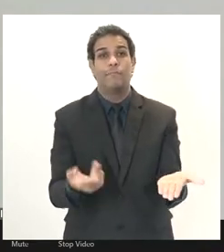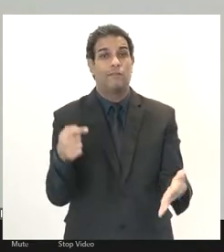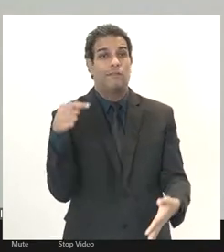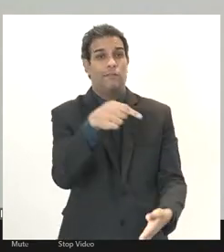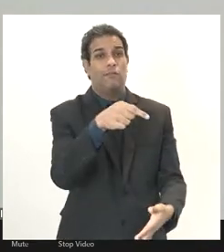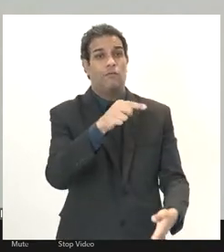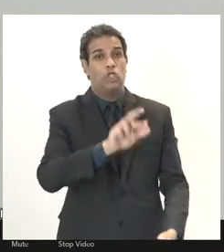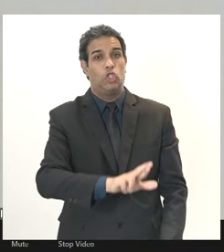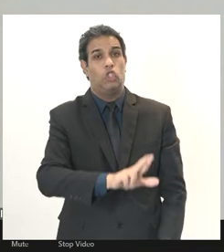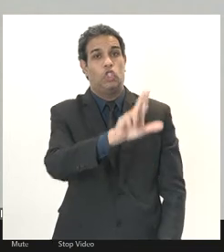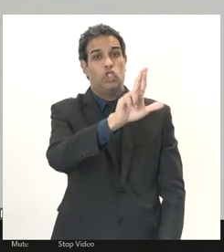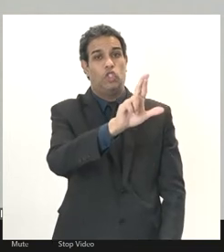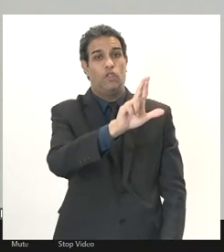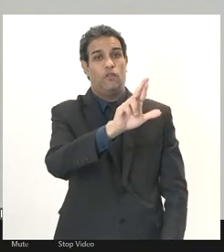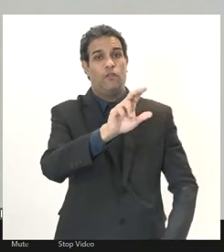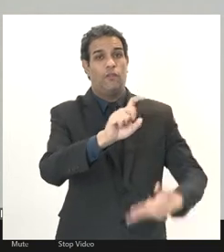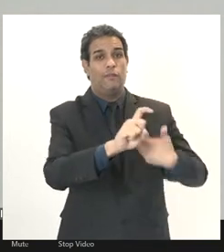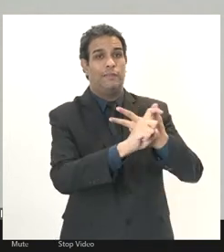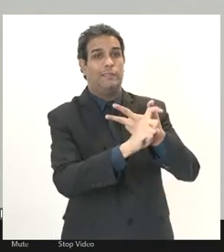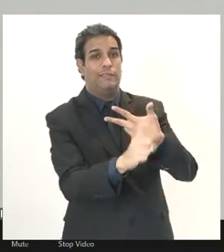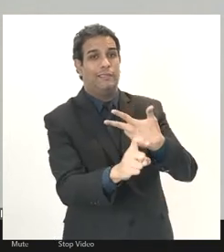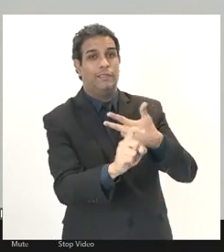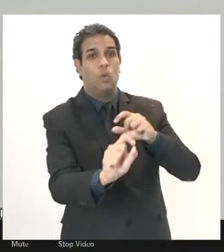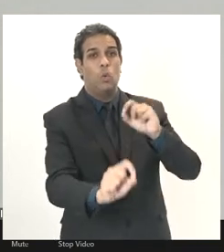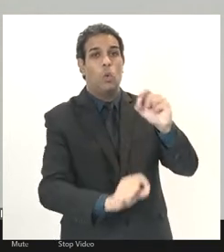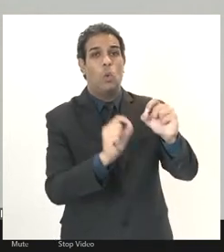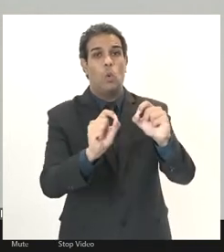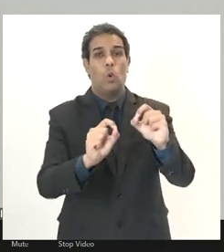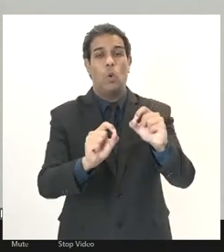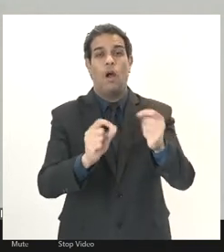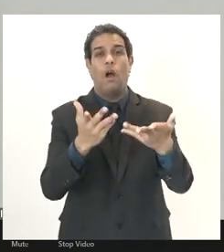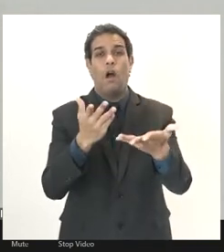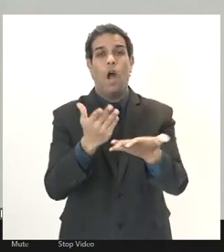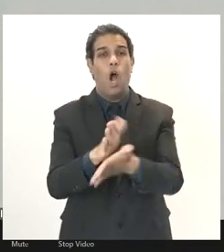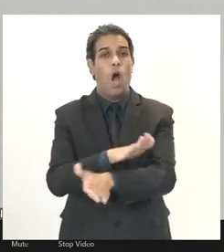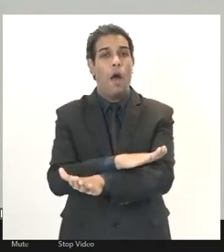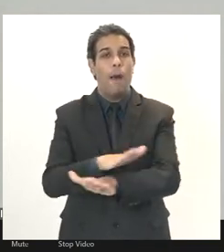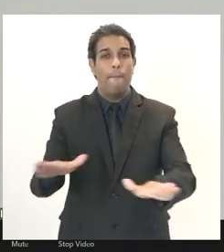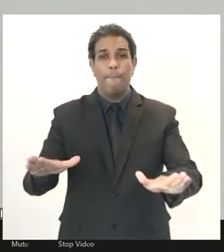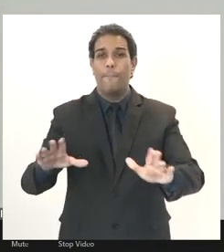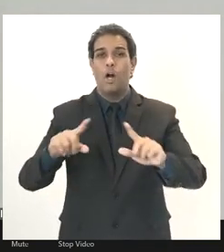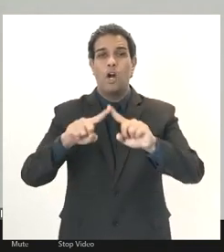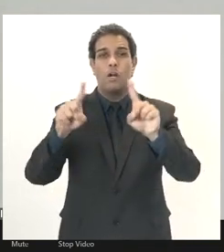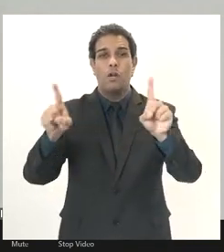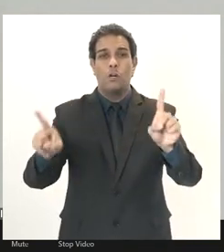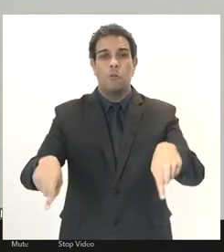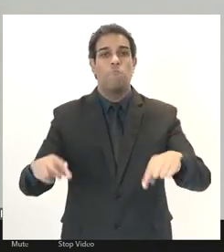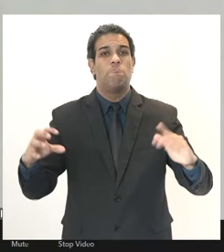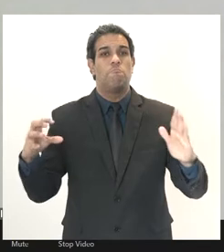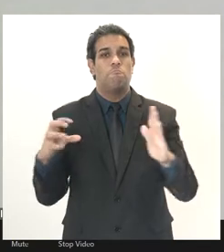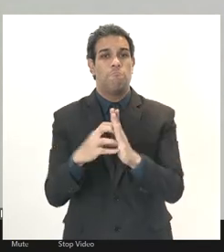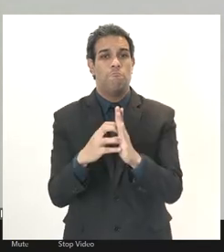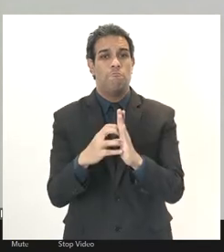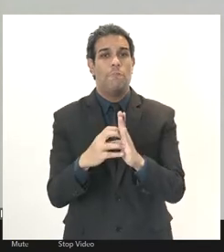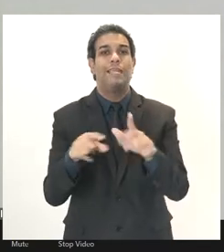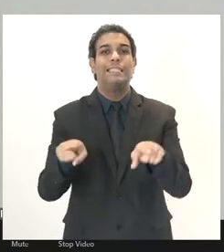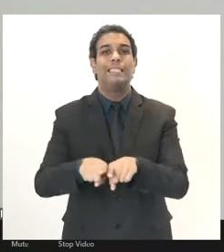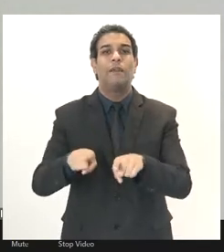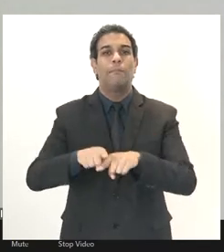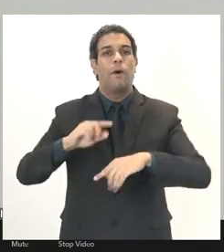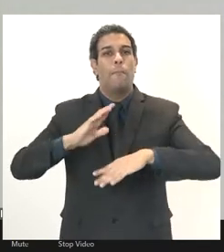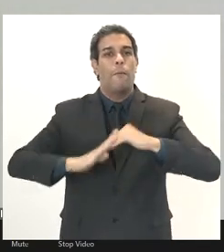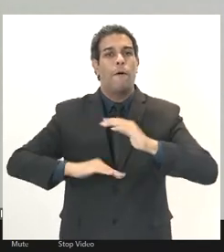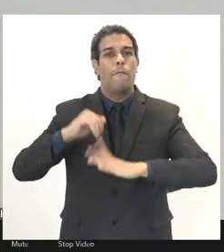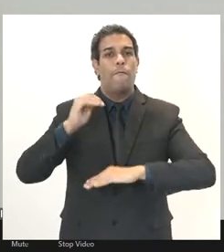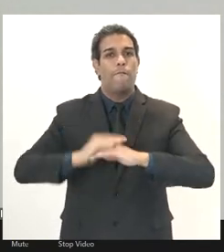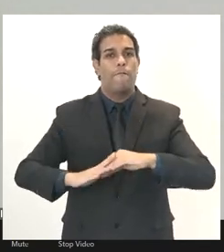executivo exterminar acabar com os cargos públicos acabando também com a paridade ninguém